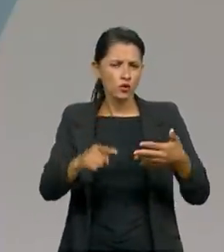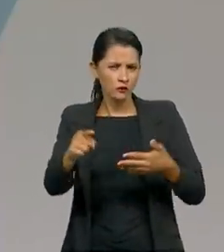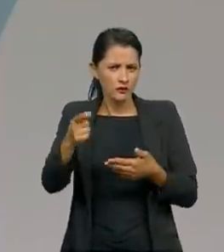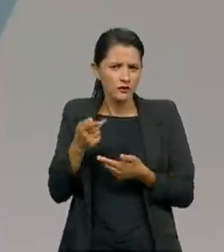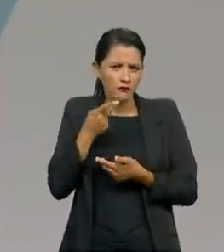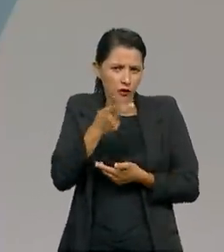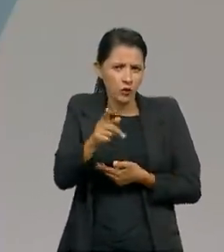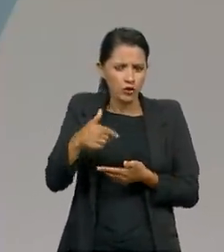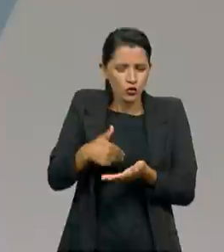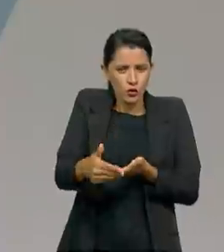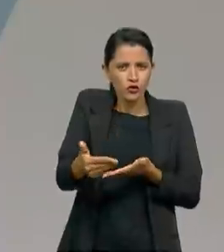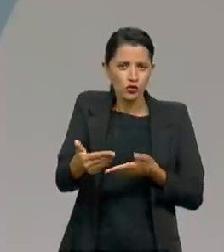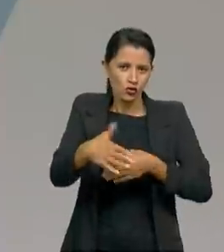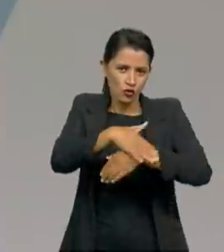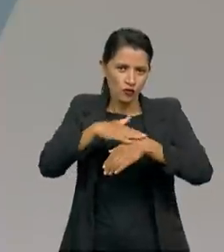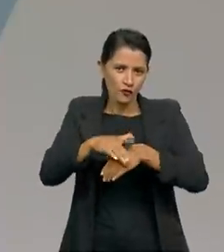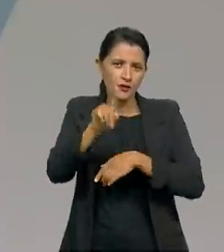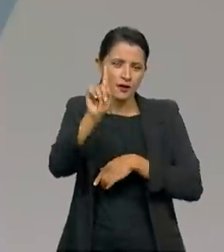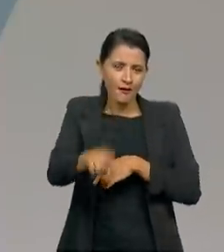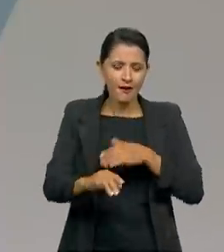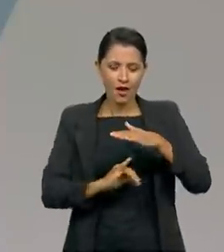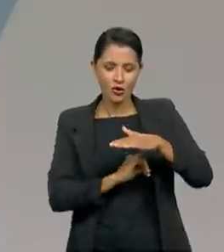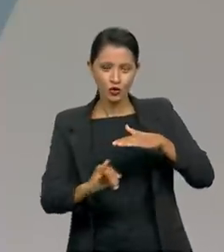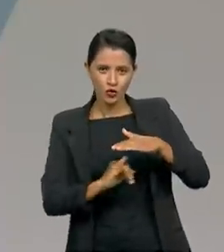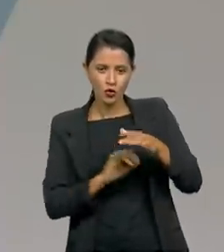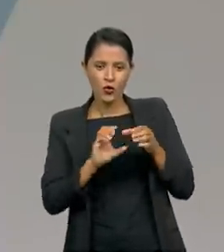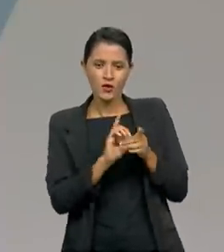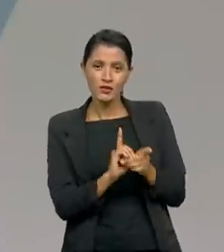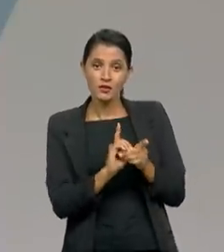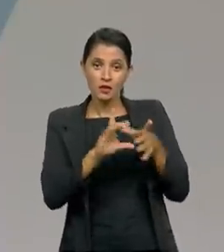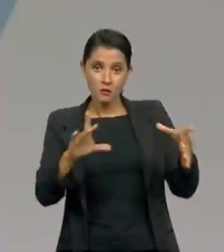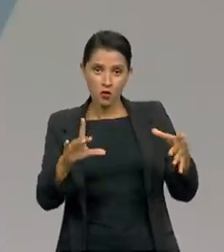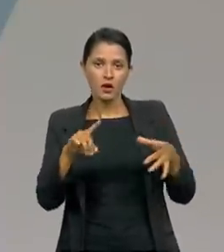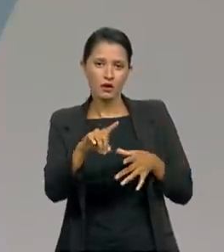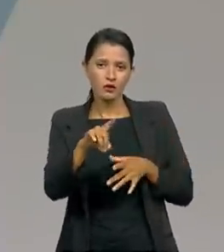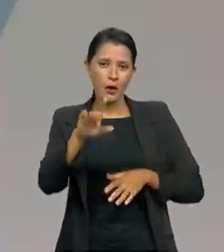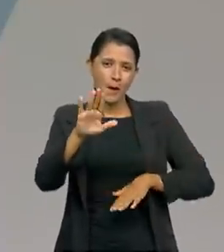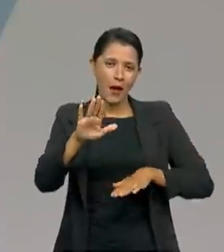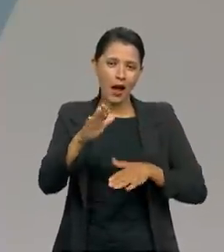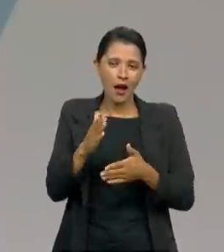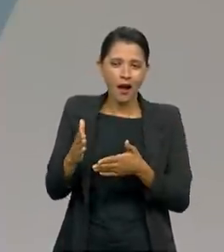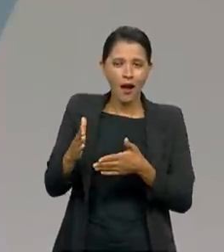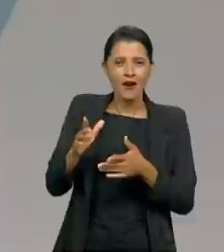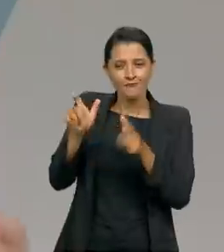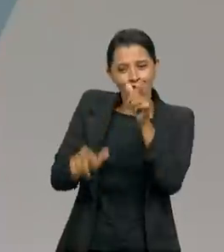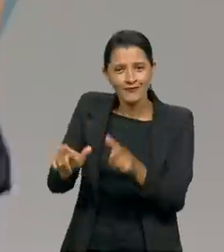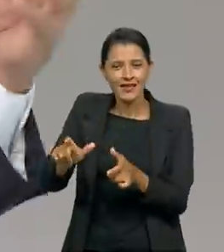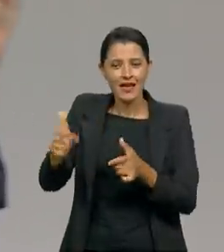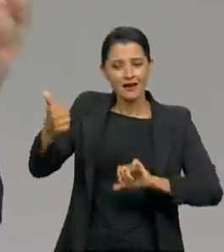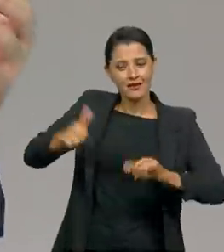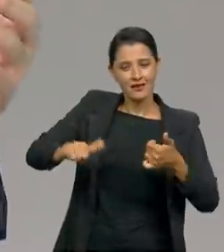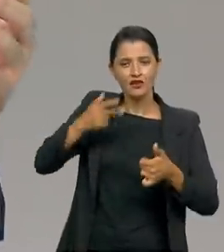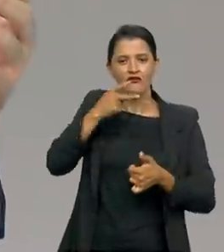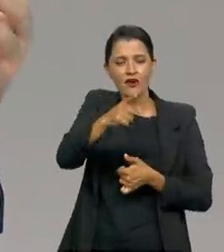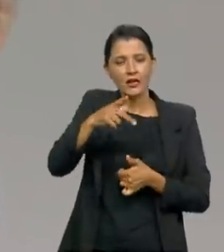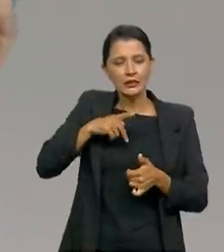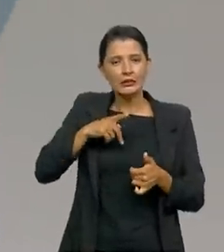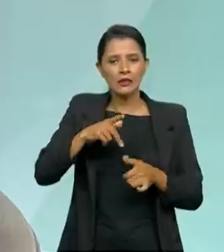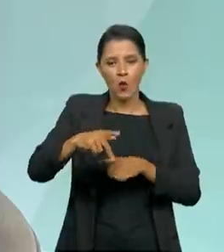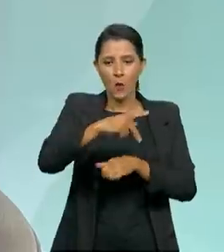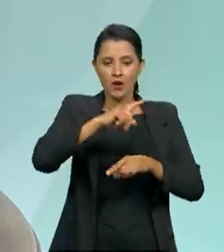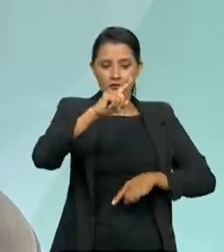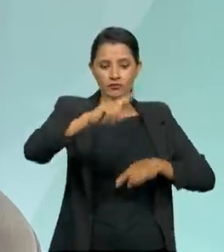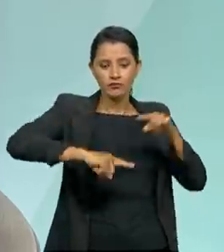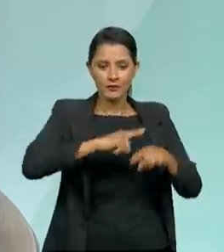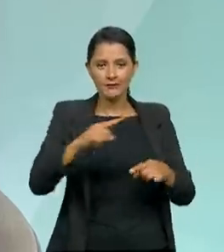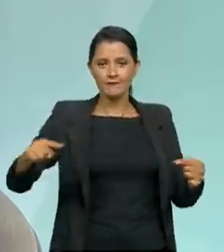bloco, é a questão das instituições democráticas. Muitos analistas consideram que o sucesso de um país está